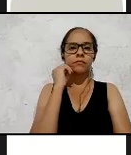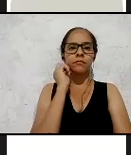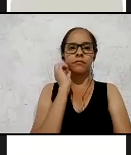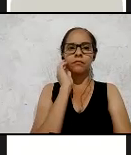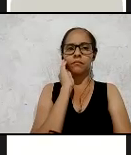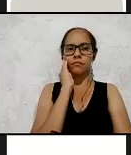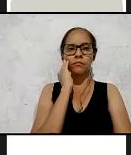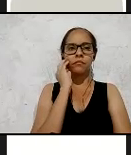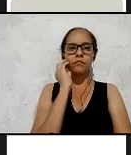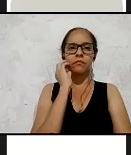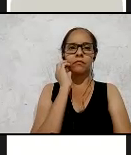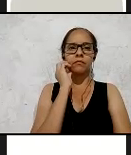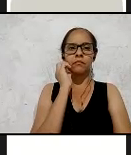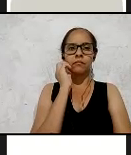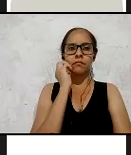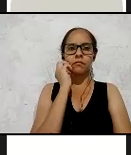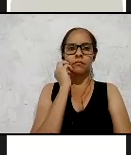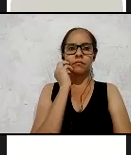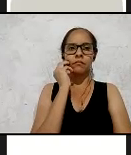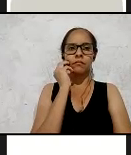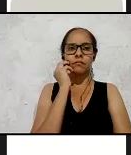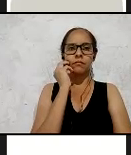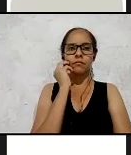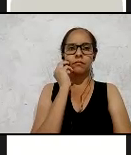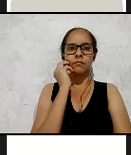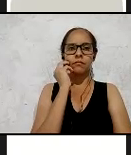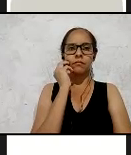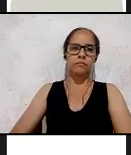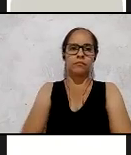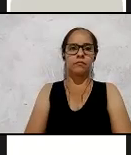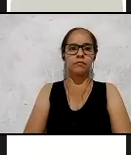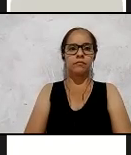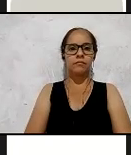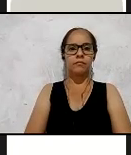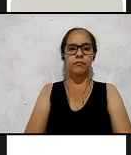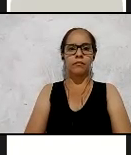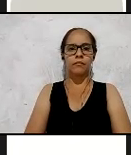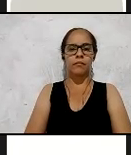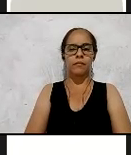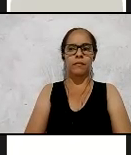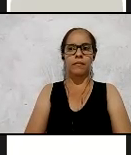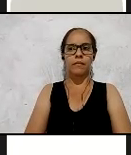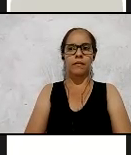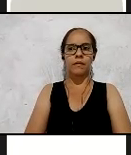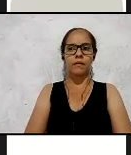disciplina que faz parte da base curricular do egresso do curso de